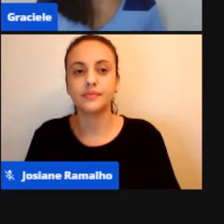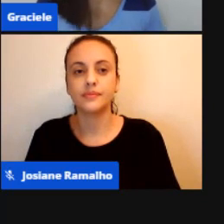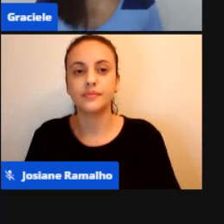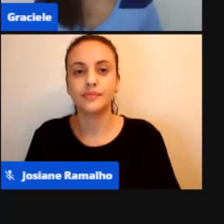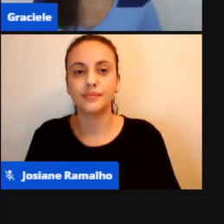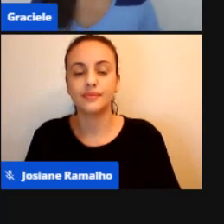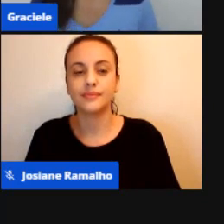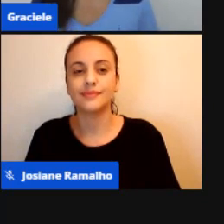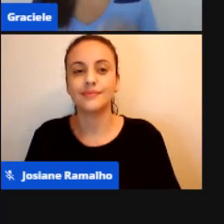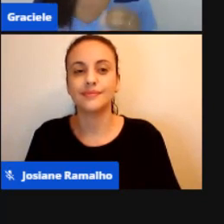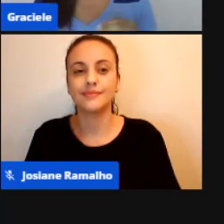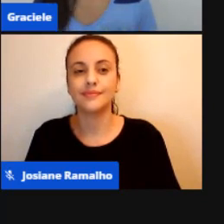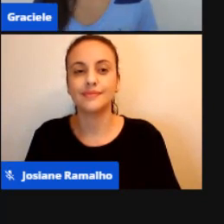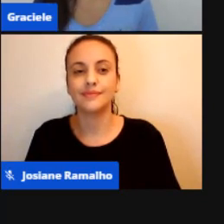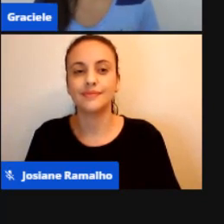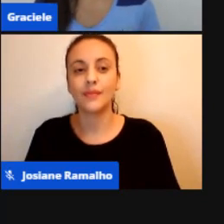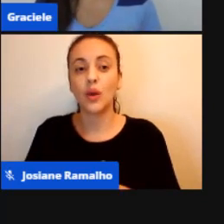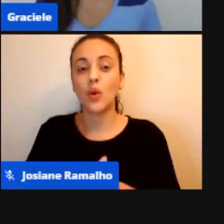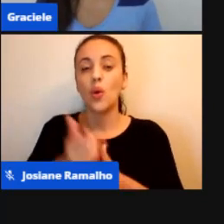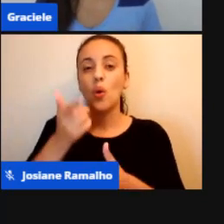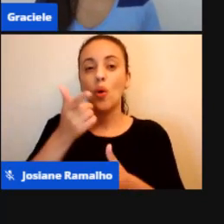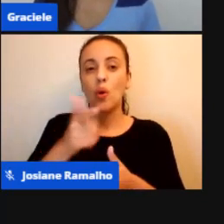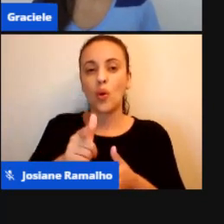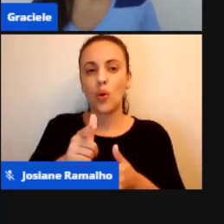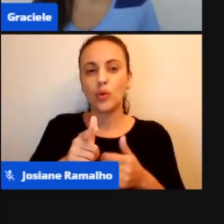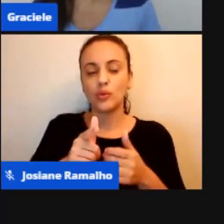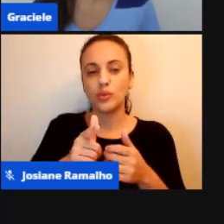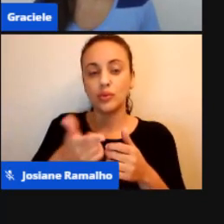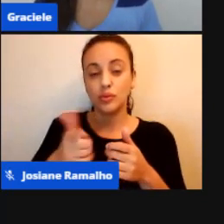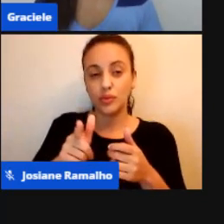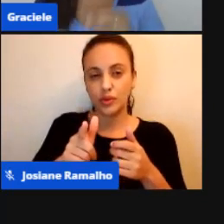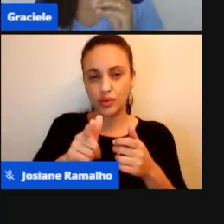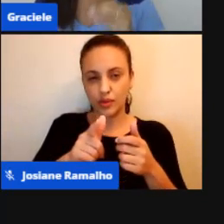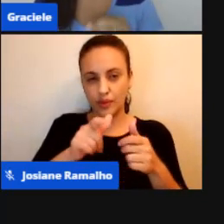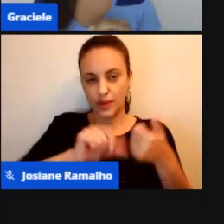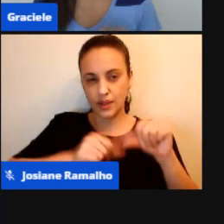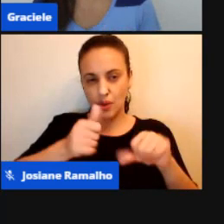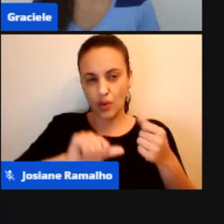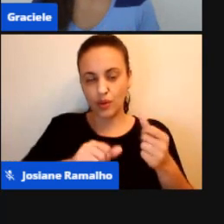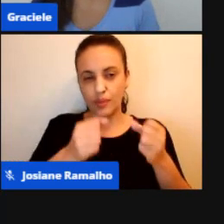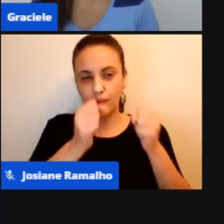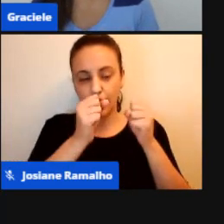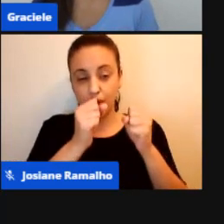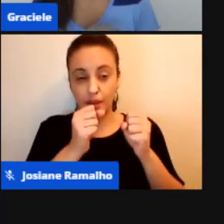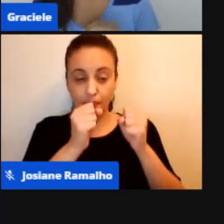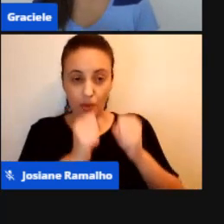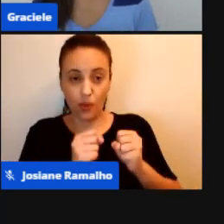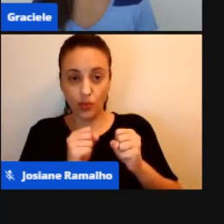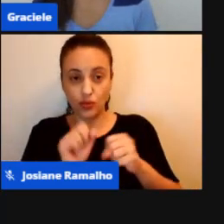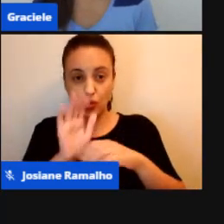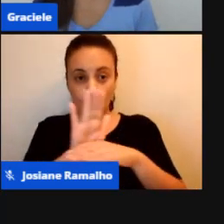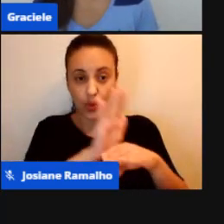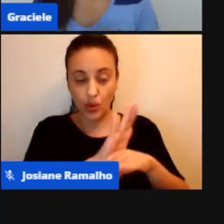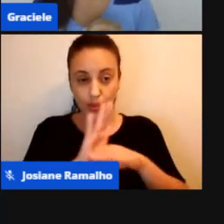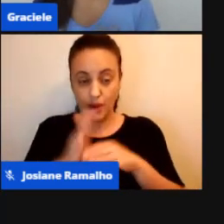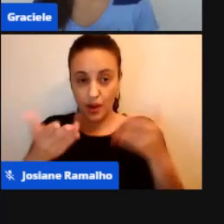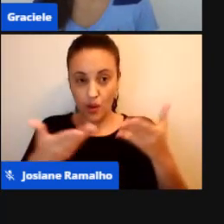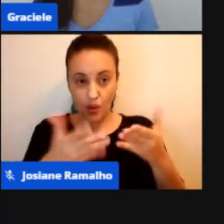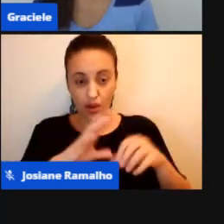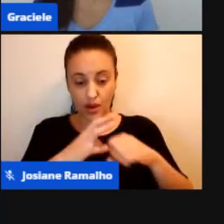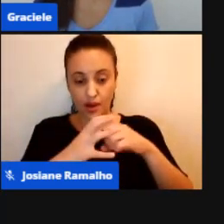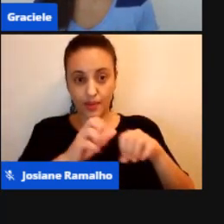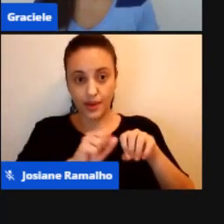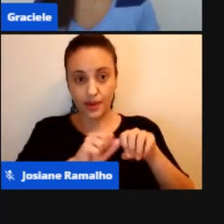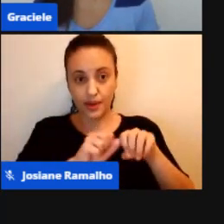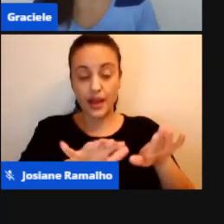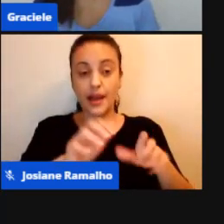Isso Outro Procedimento Avaliativo Que pode Contribuir Neste Momento Pandêmico É